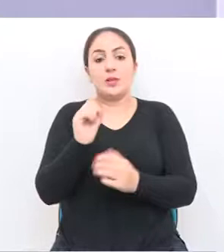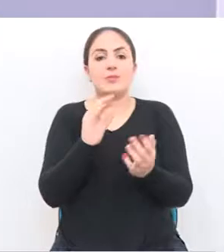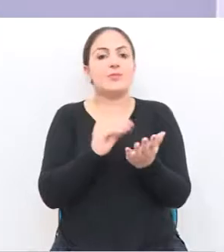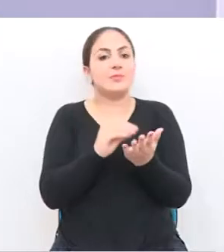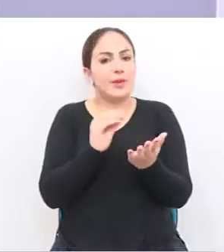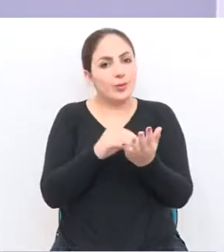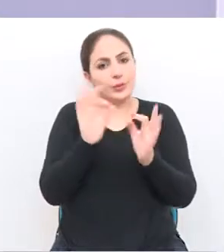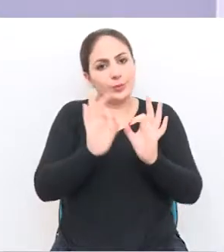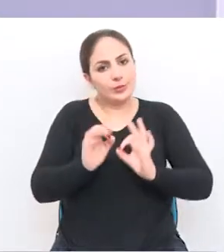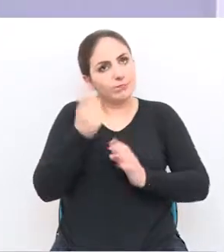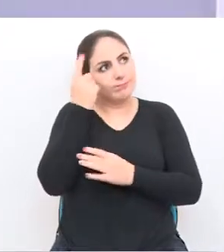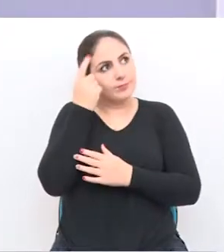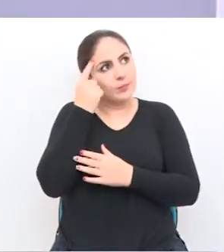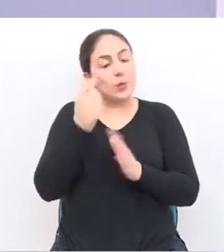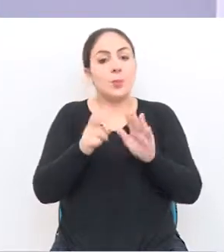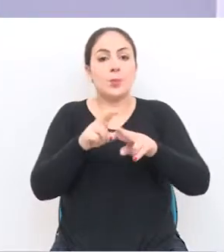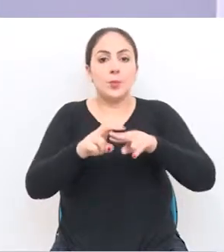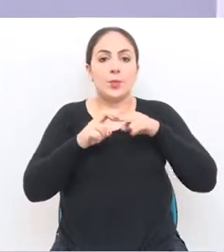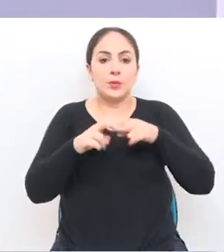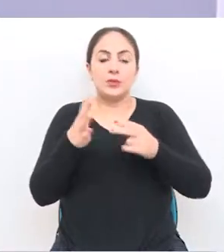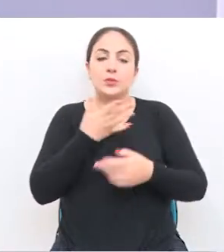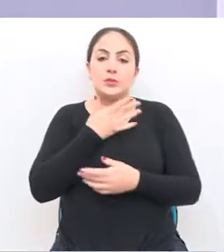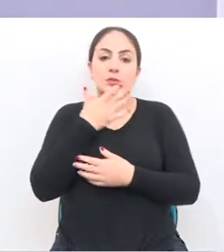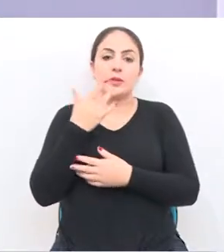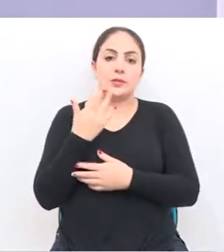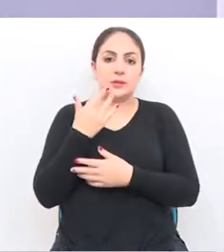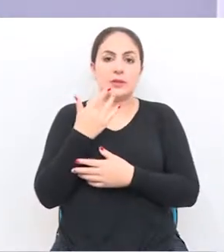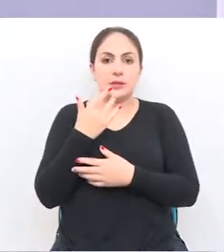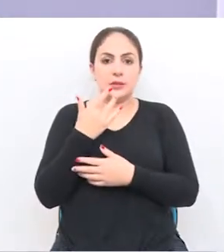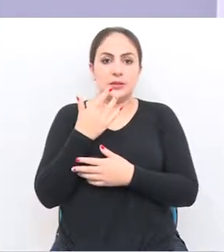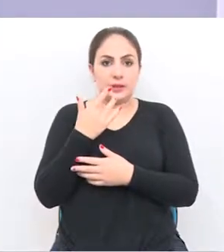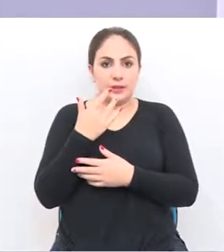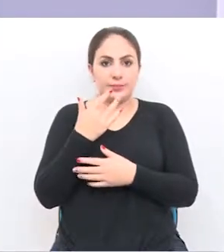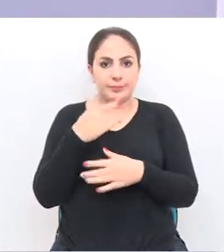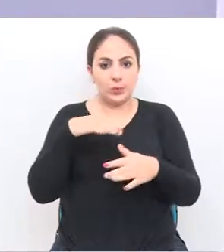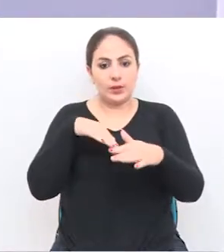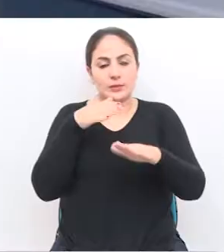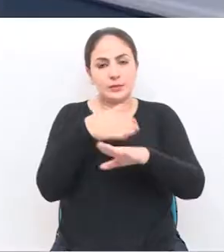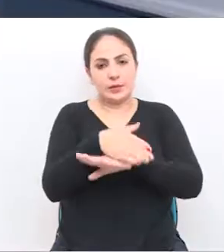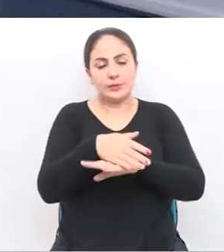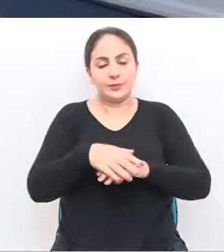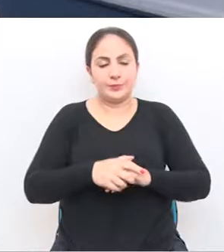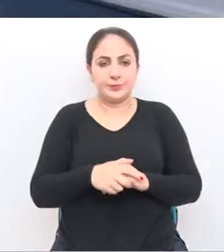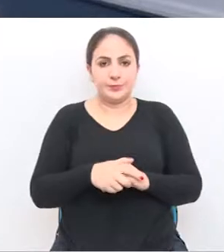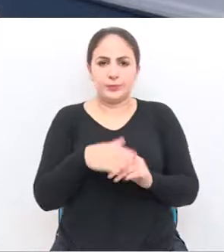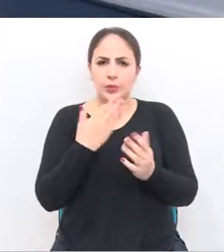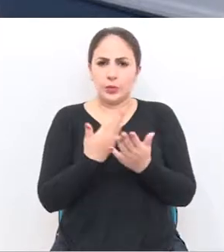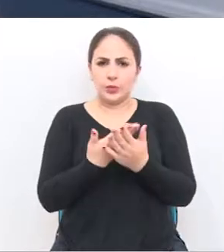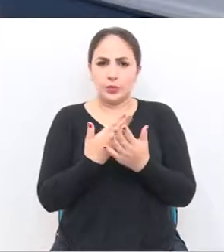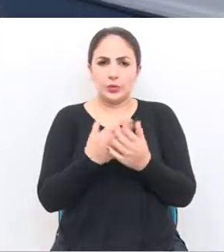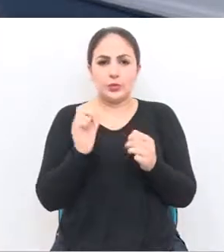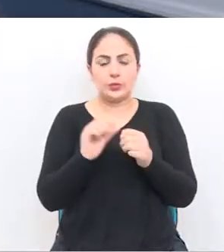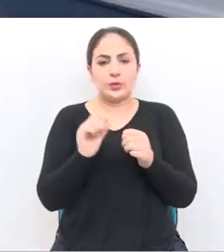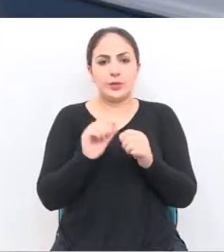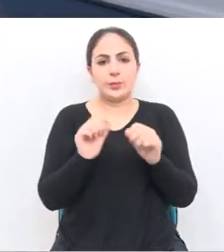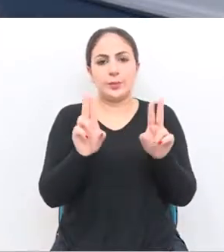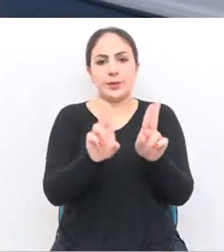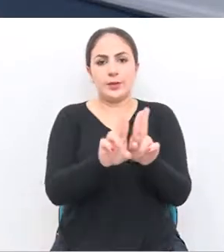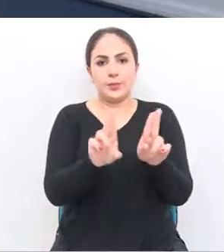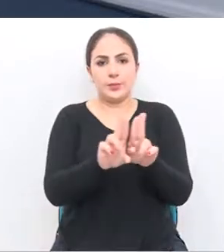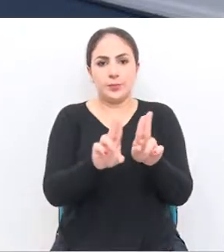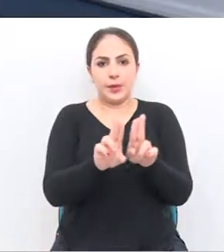um simples e mero planejamento. E é por isso que o túnel visa tão somente facilitar a locomoção dos transgentes naquela localidade. Um estudo realizado pela